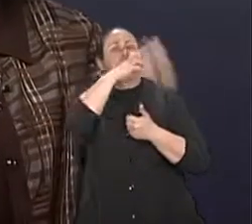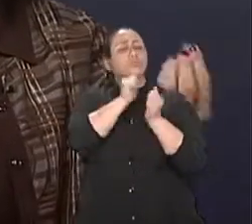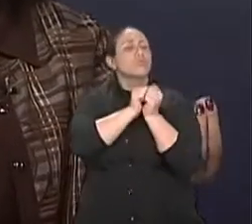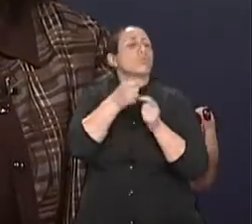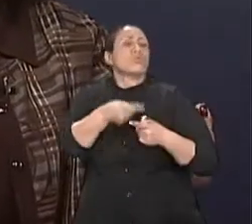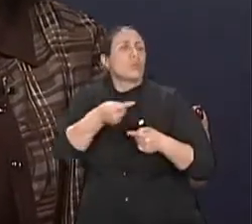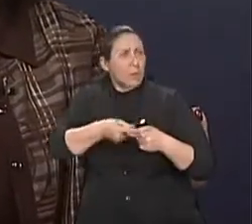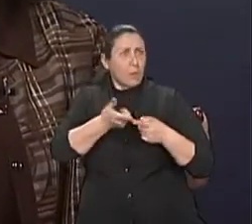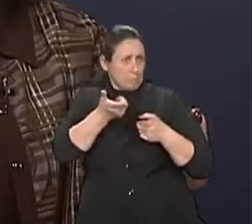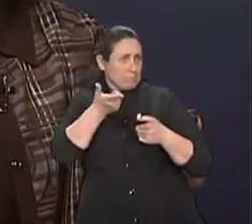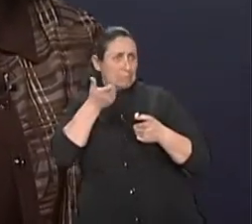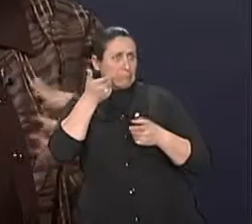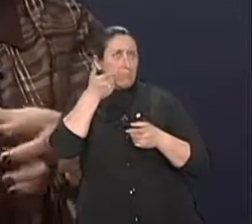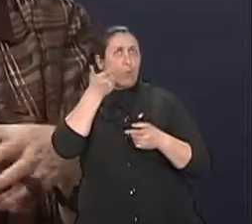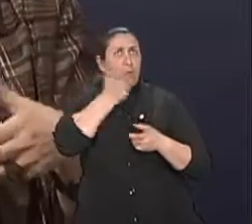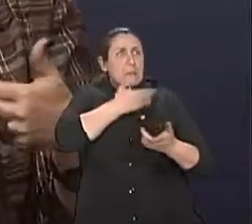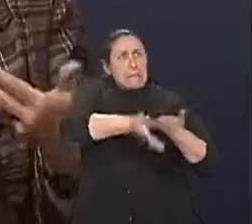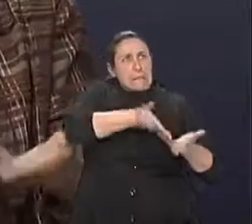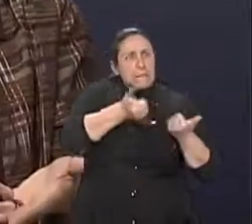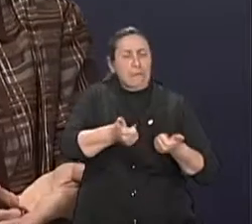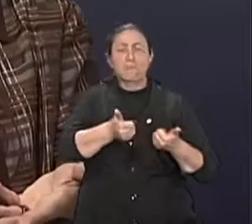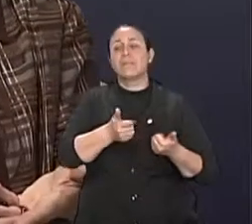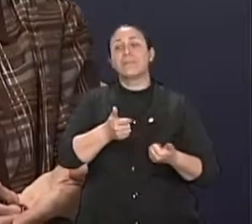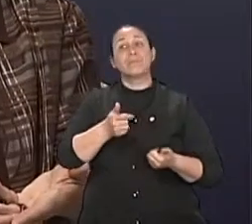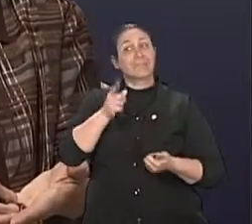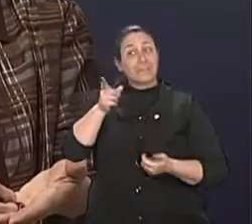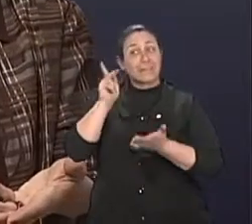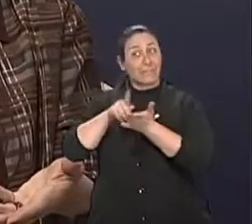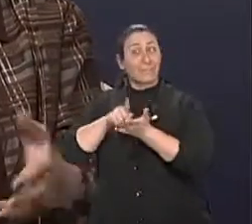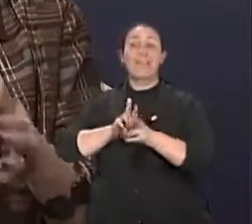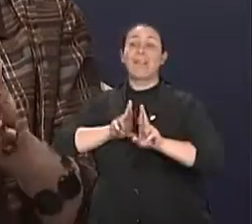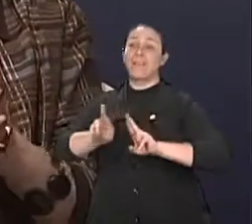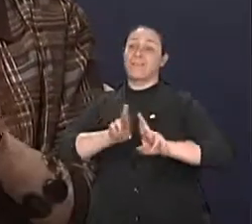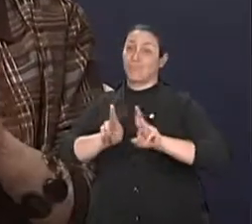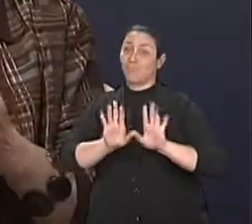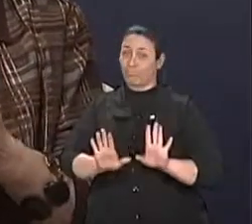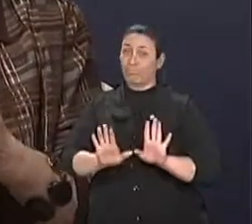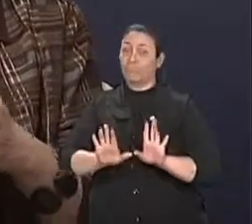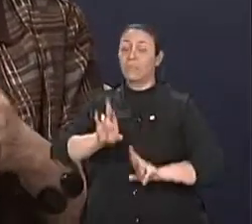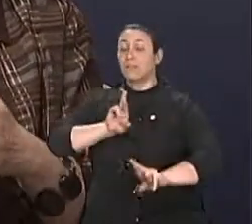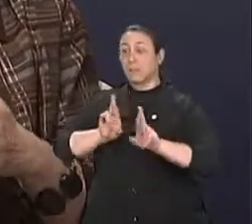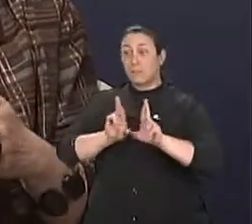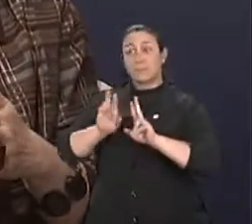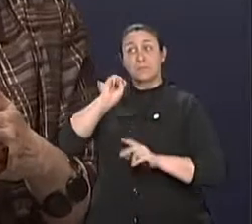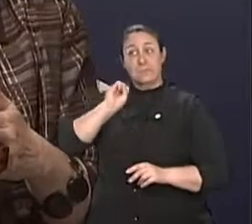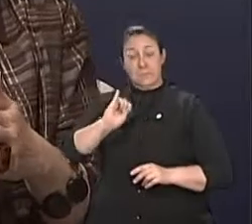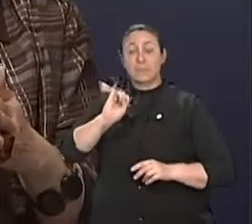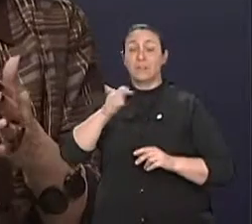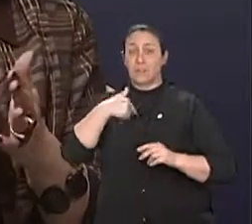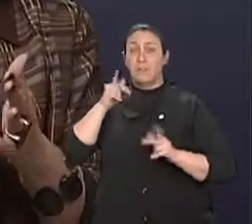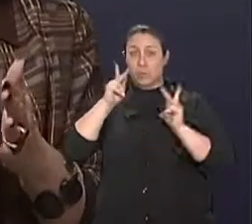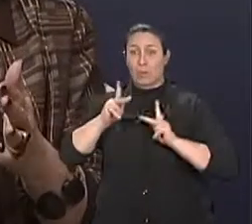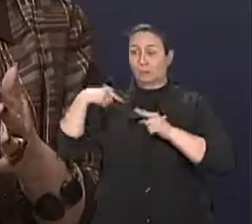o que que é a relação? A relação é um investimento. Né? No mesmo jeito que o ciclo da vida